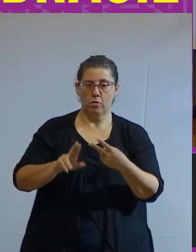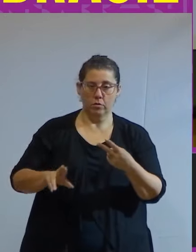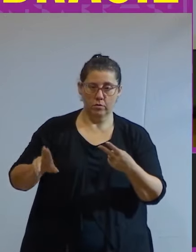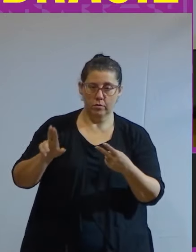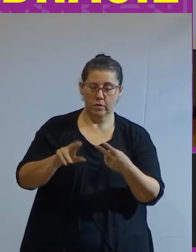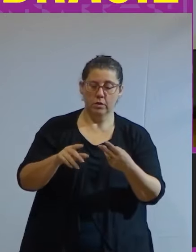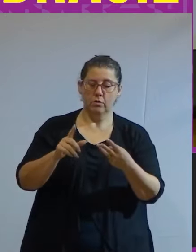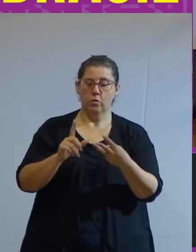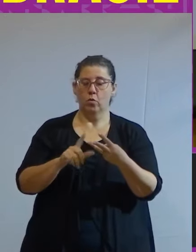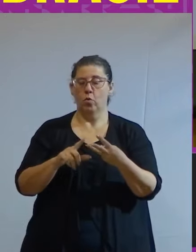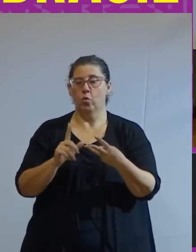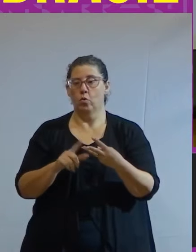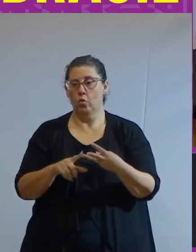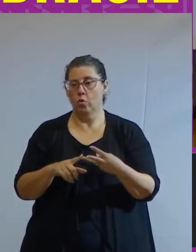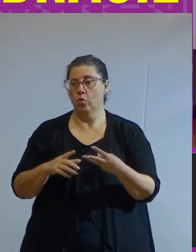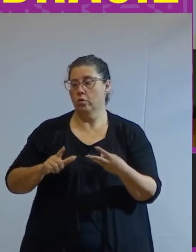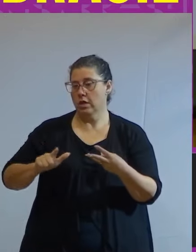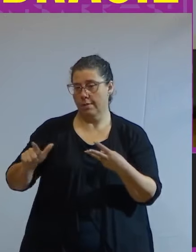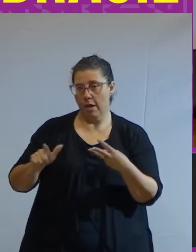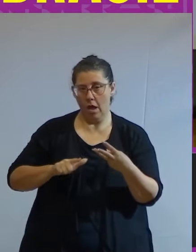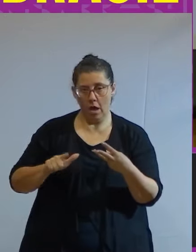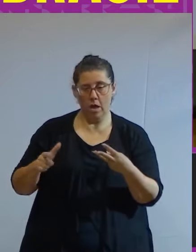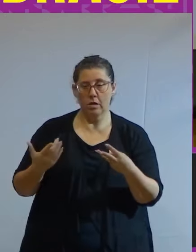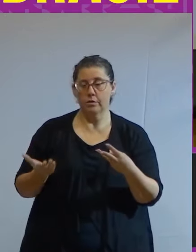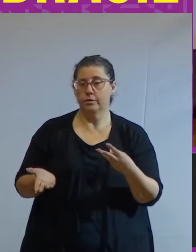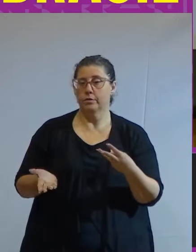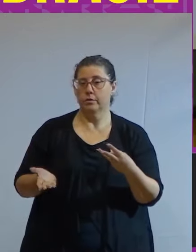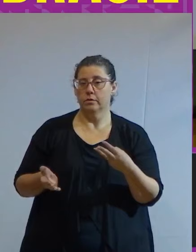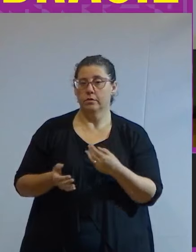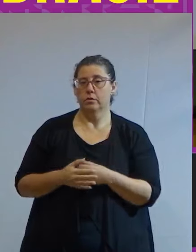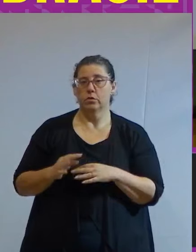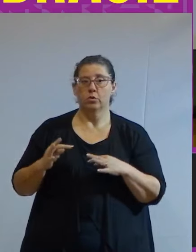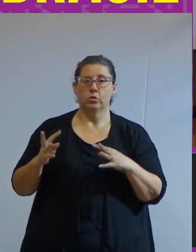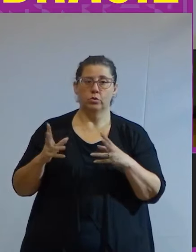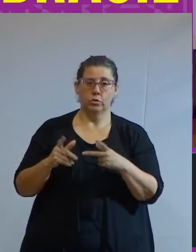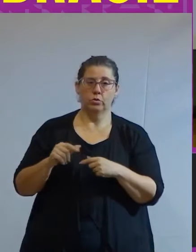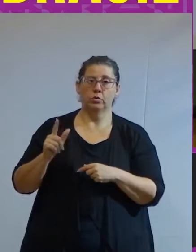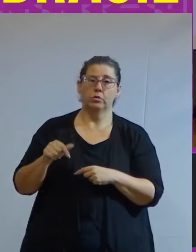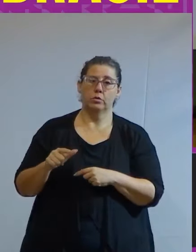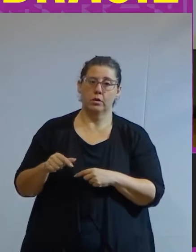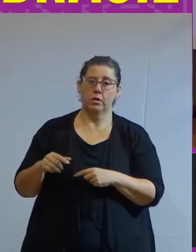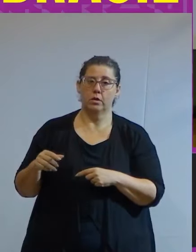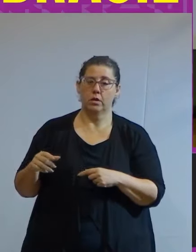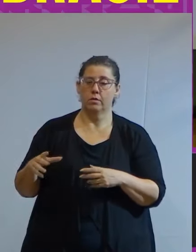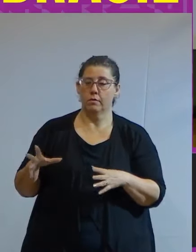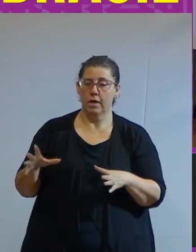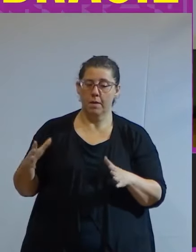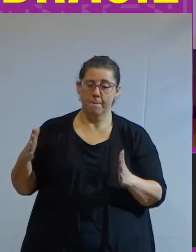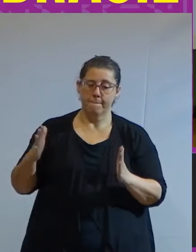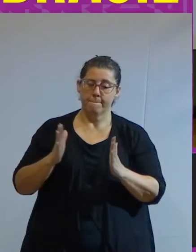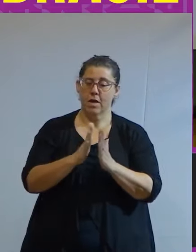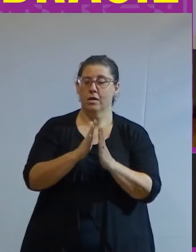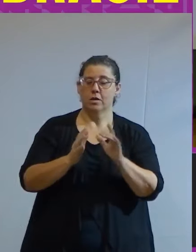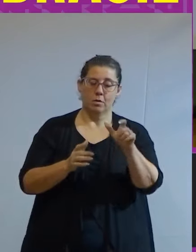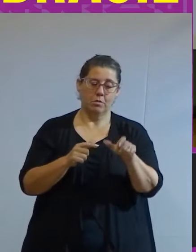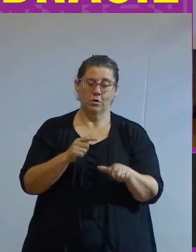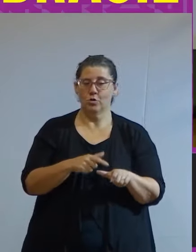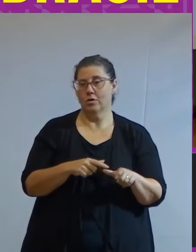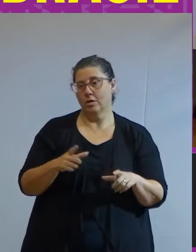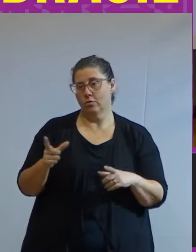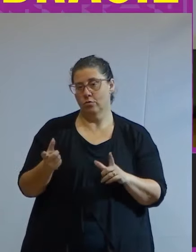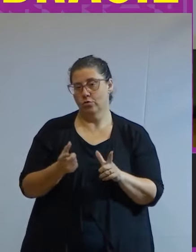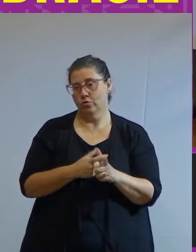tem a ver também com o teu emprego empregabilidade e tudo isso acaba afetando essa pessoa ficar endividada que